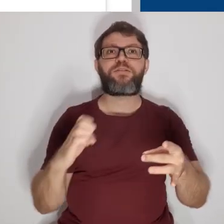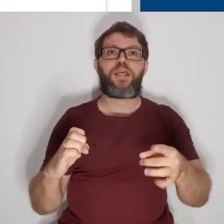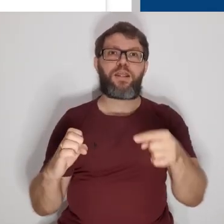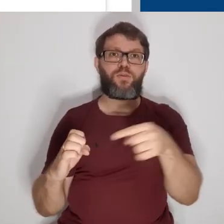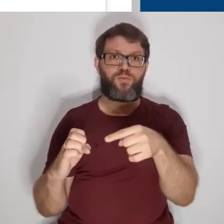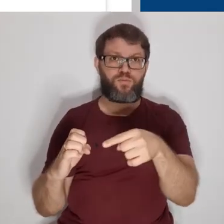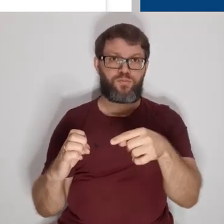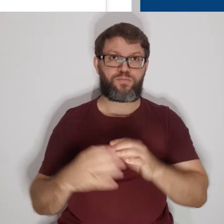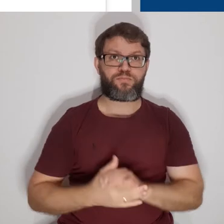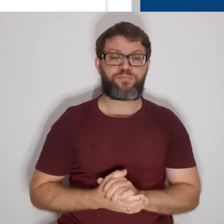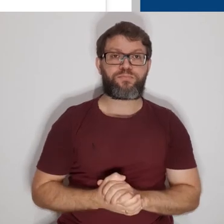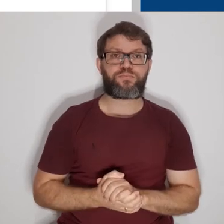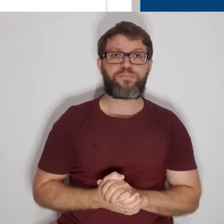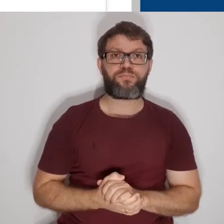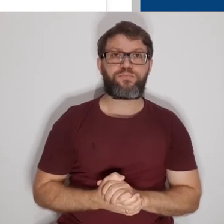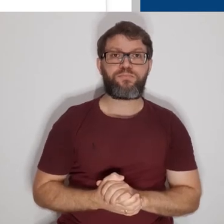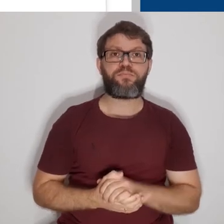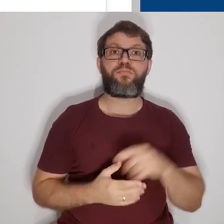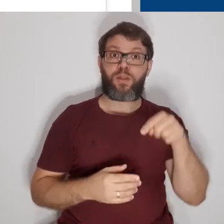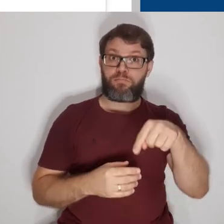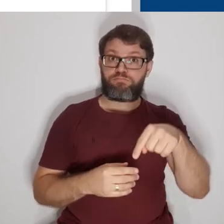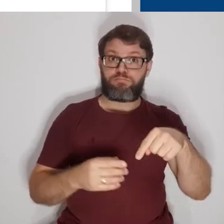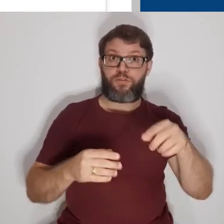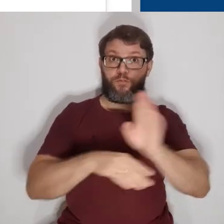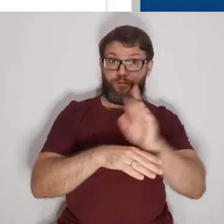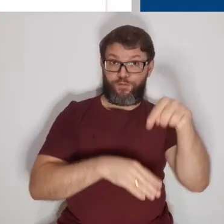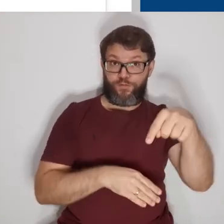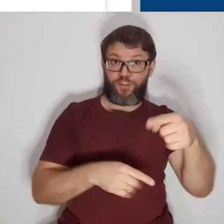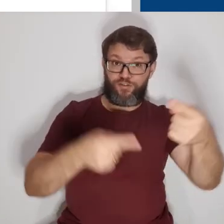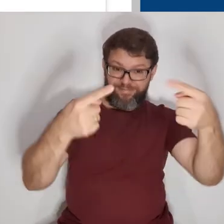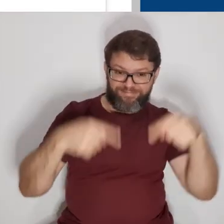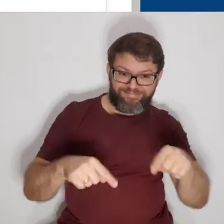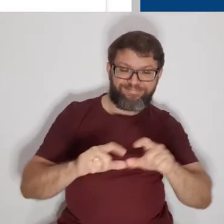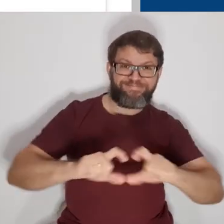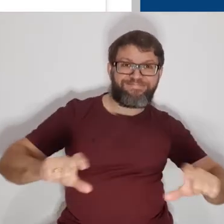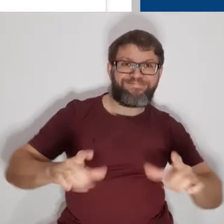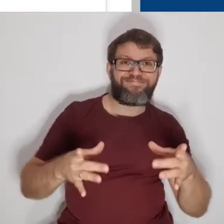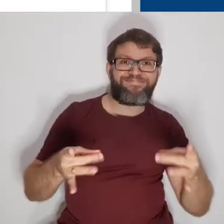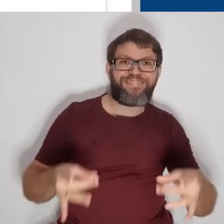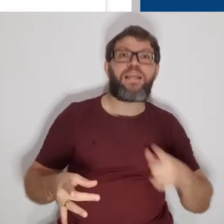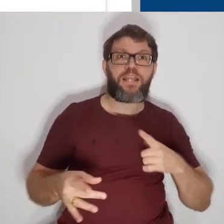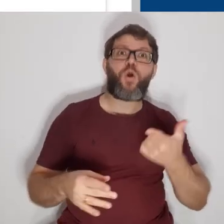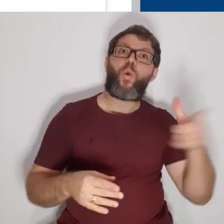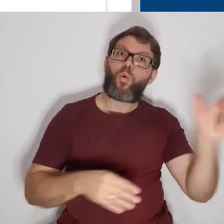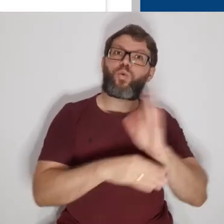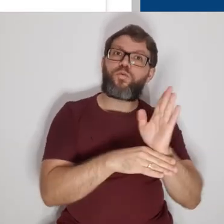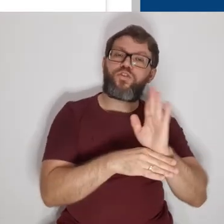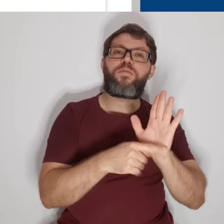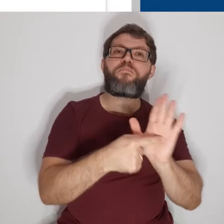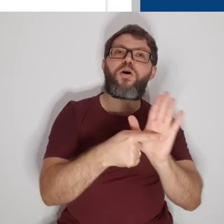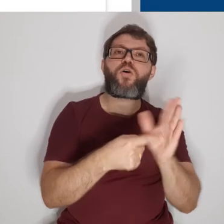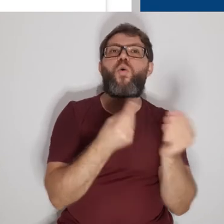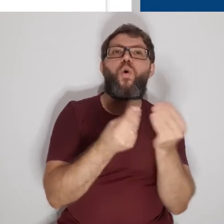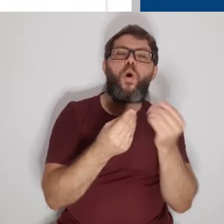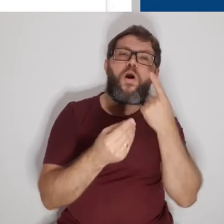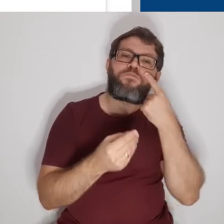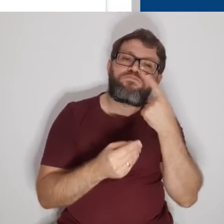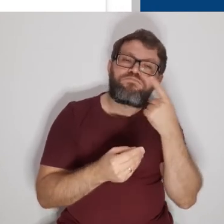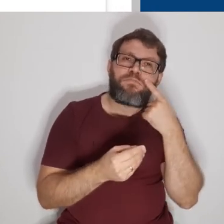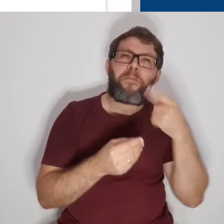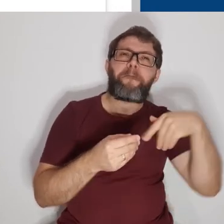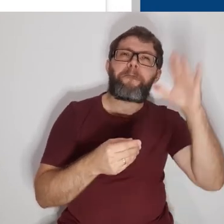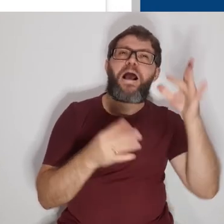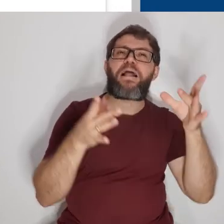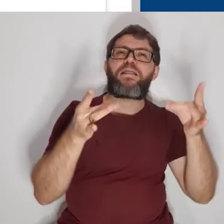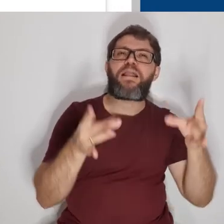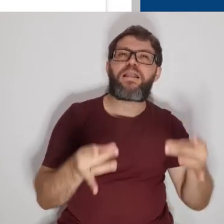no canto inferior esquerdo. Na descrição desse vídeo também está o link de um outro vídeo que explica toda a visualização da próxima